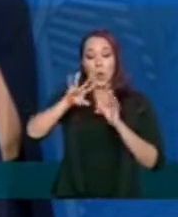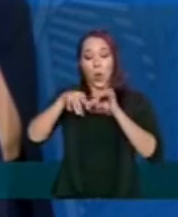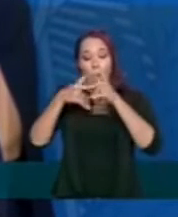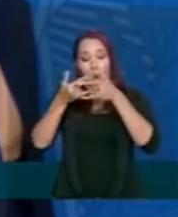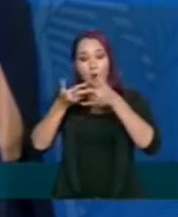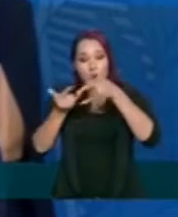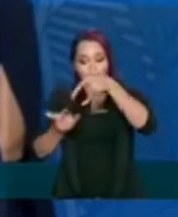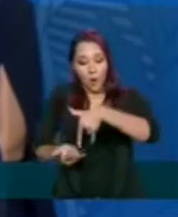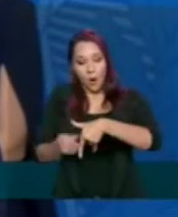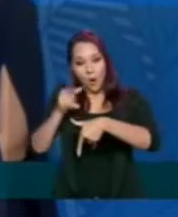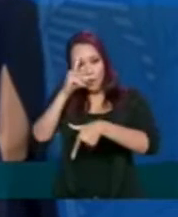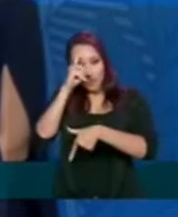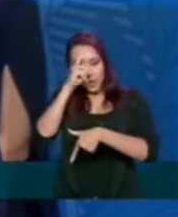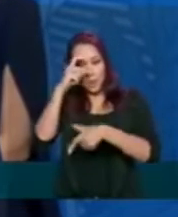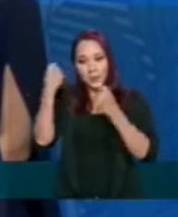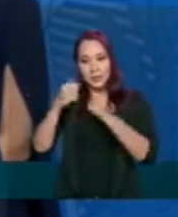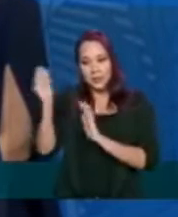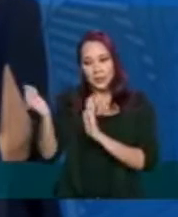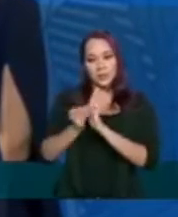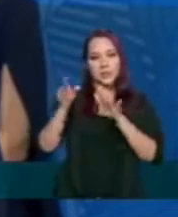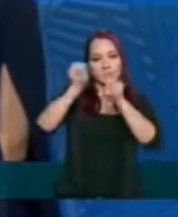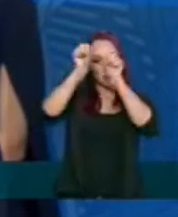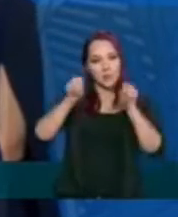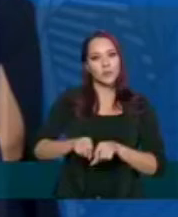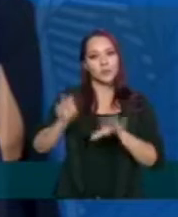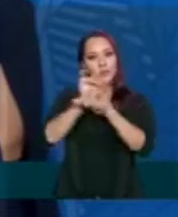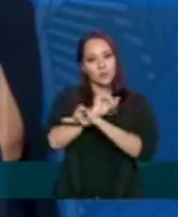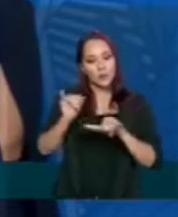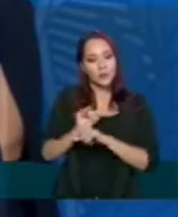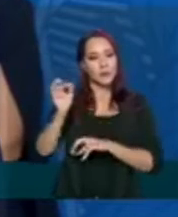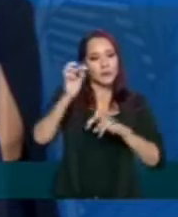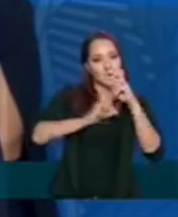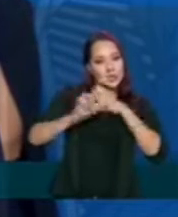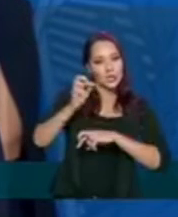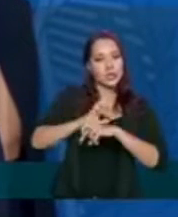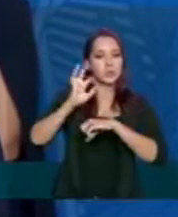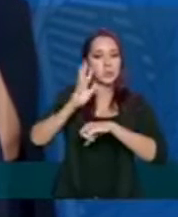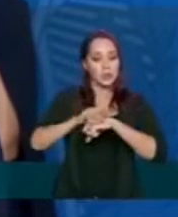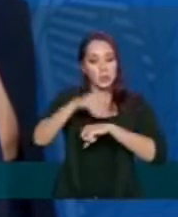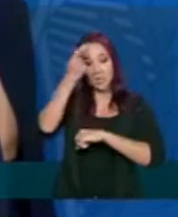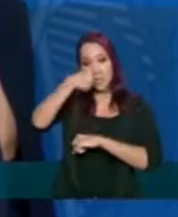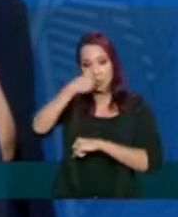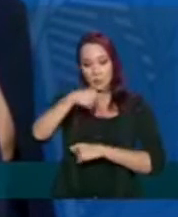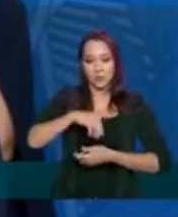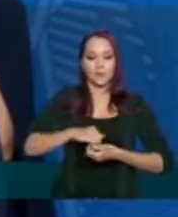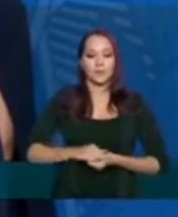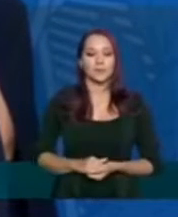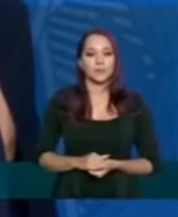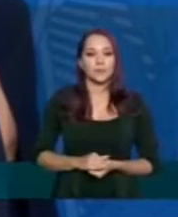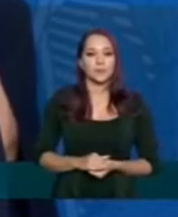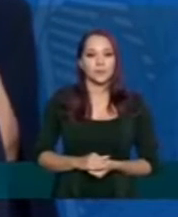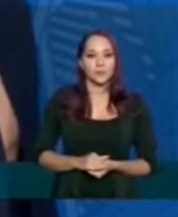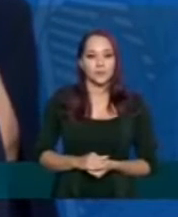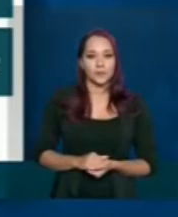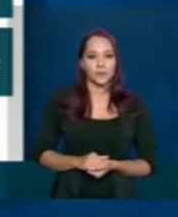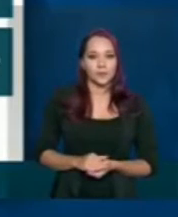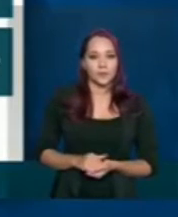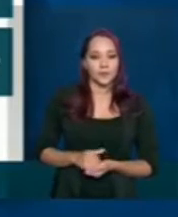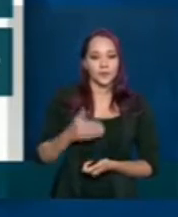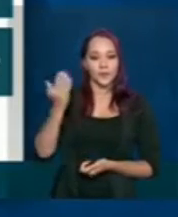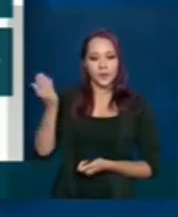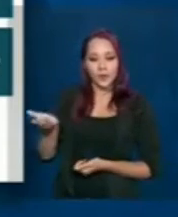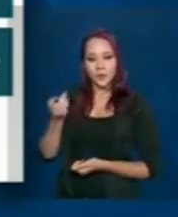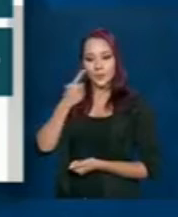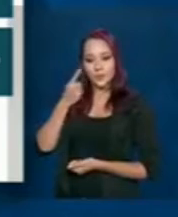devem ser notificados pelo sistema de informação da vigilância epidemiológica da gripe. Próximo. Então, nós